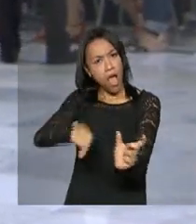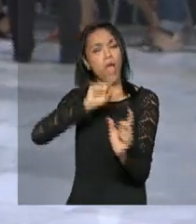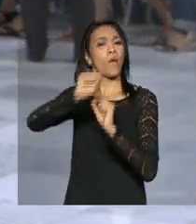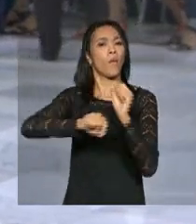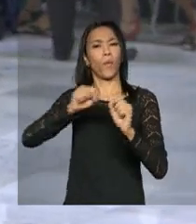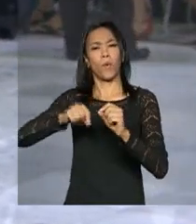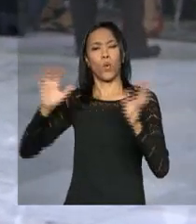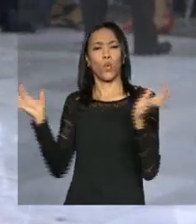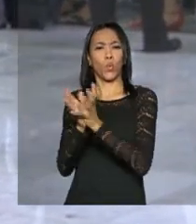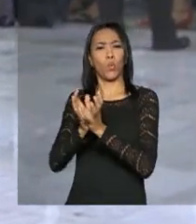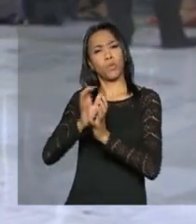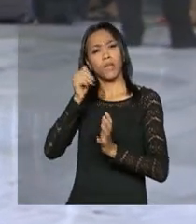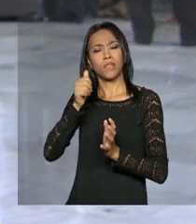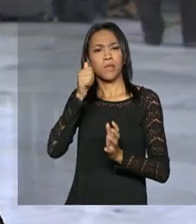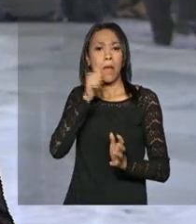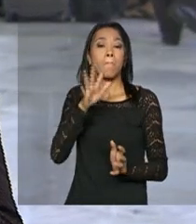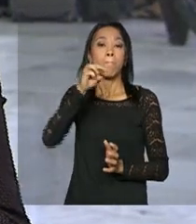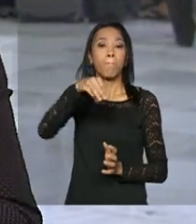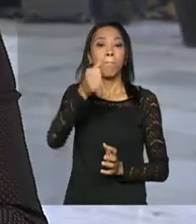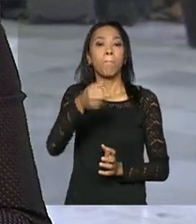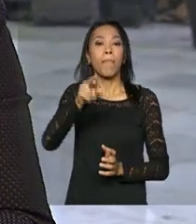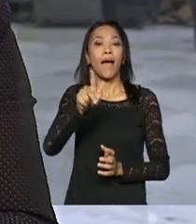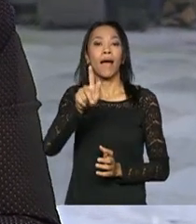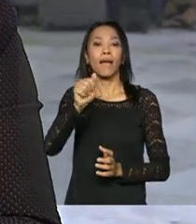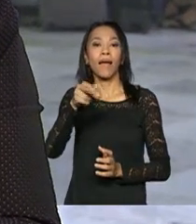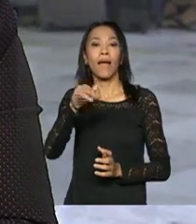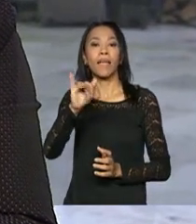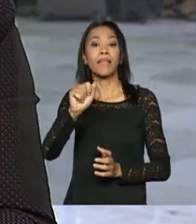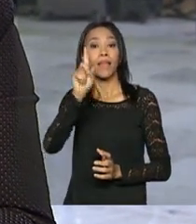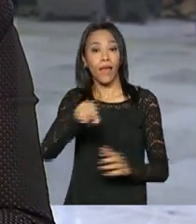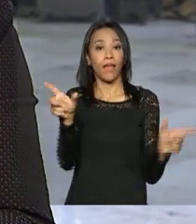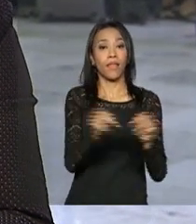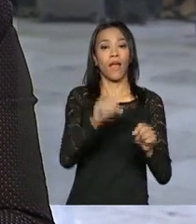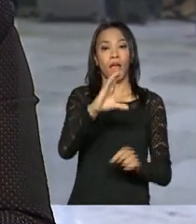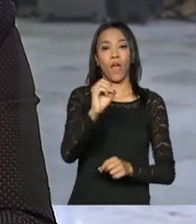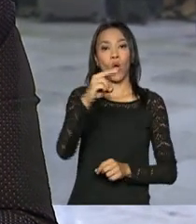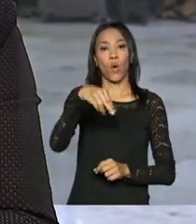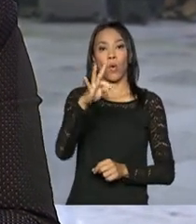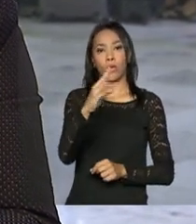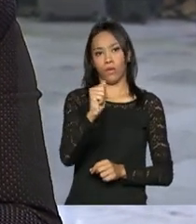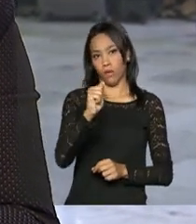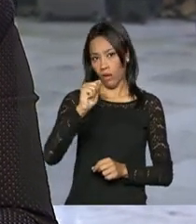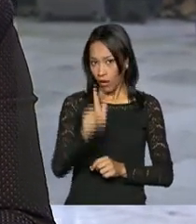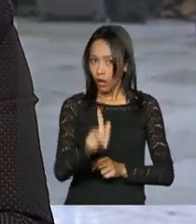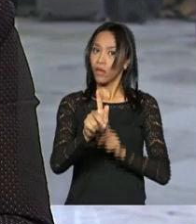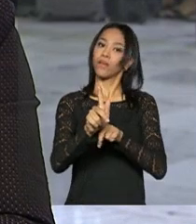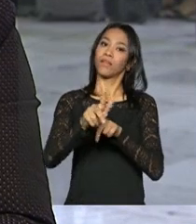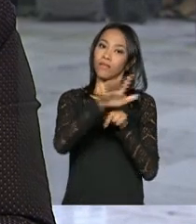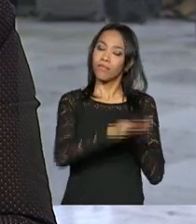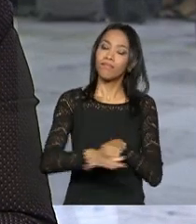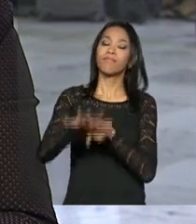há também a Marcha das Margaridas que é da CONTAG, a Confederação Nacional dos Trabalhadores na